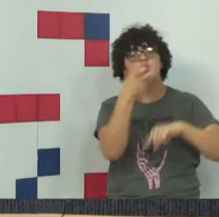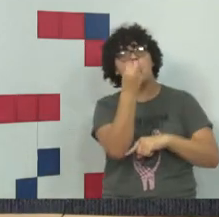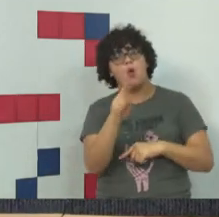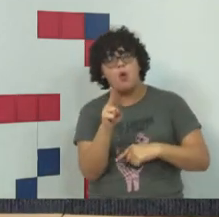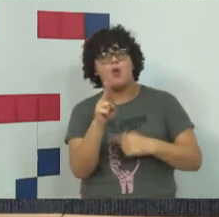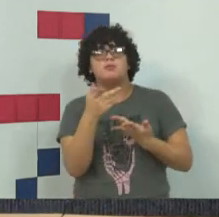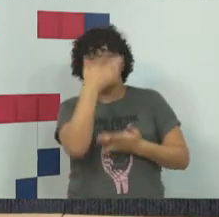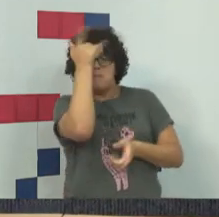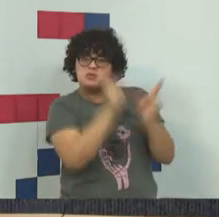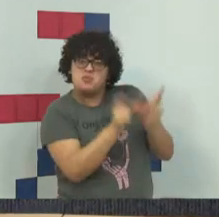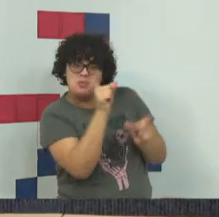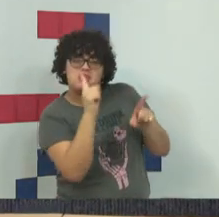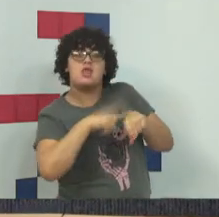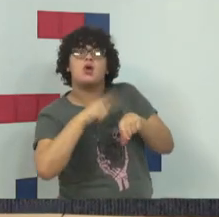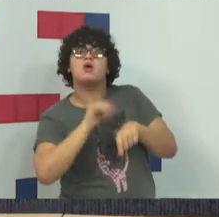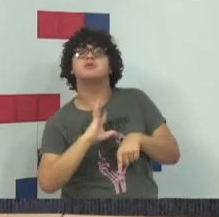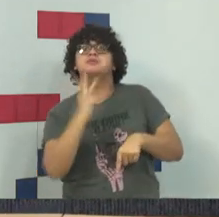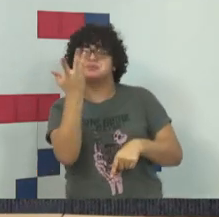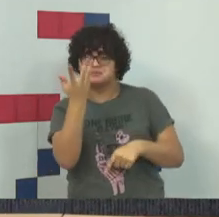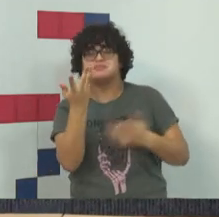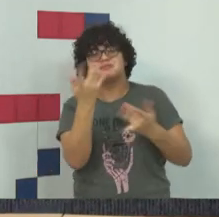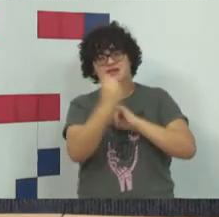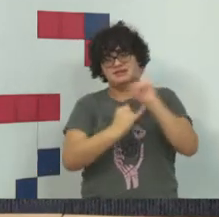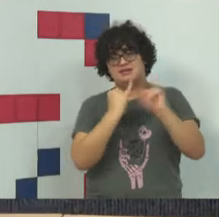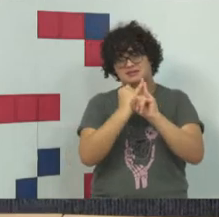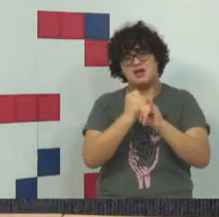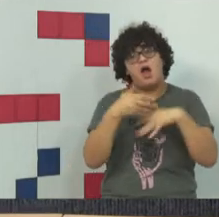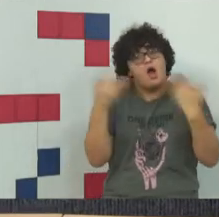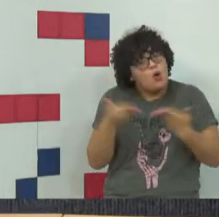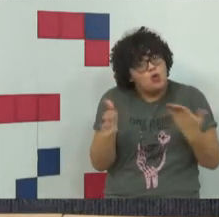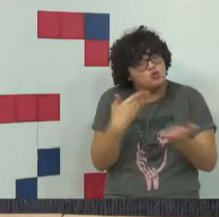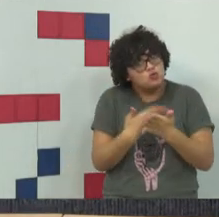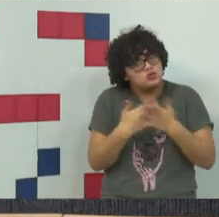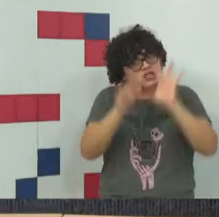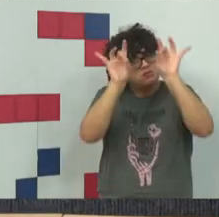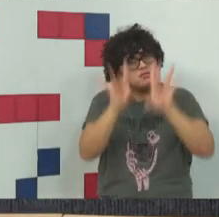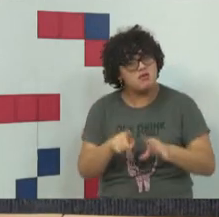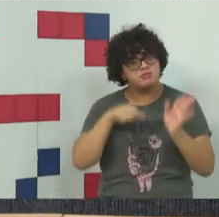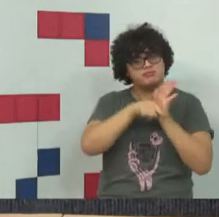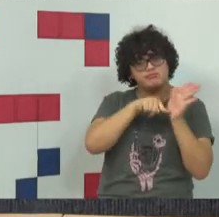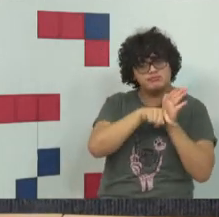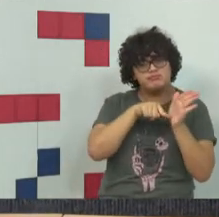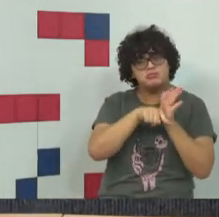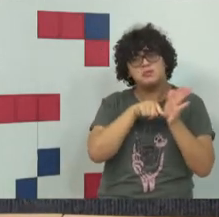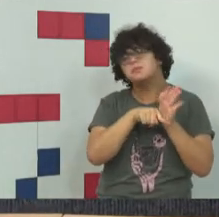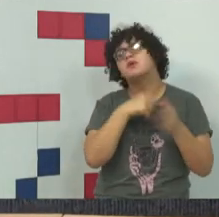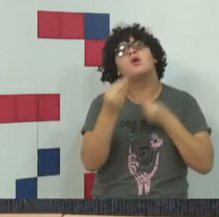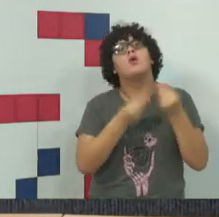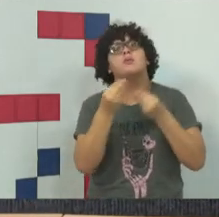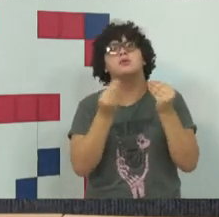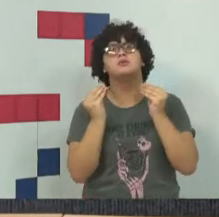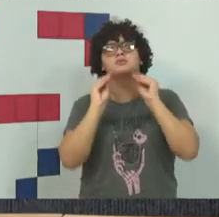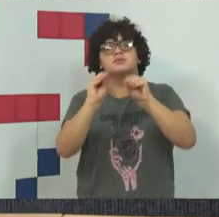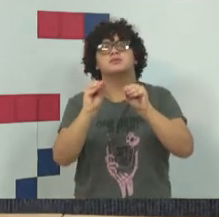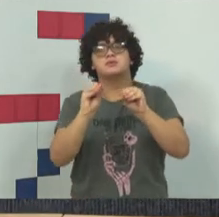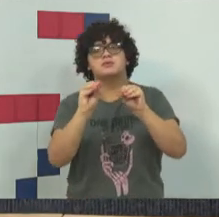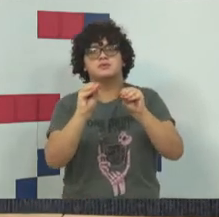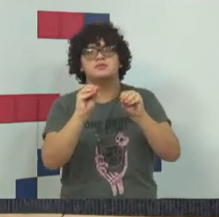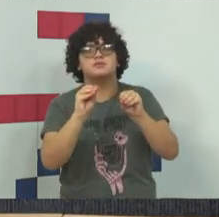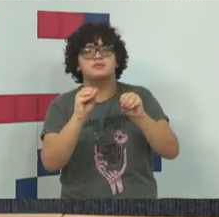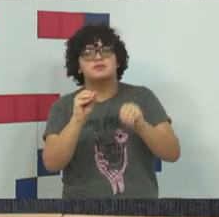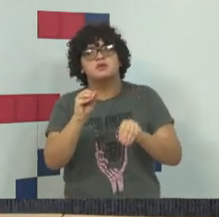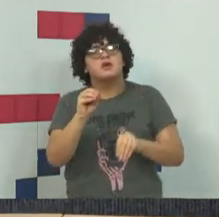nesse ambiente. Daí o estudo necessário, daí a aplicação, não só